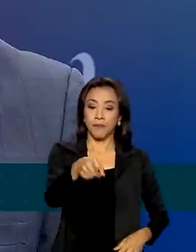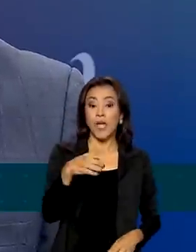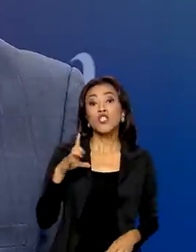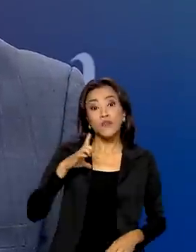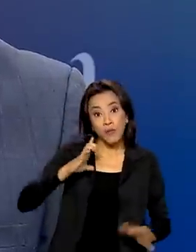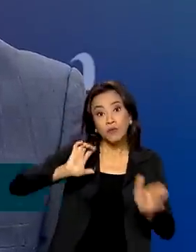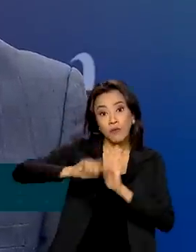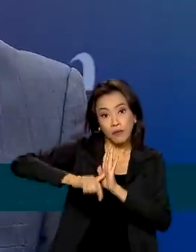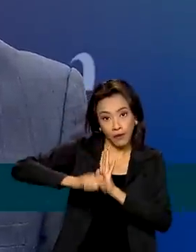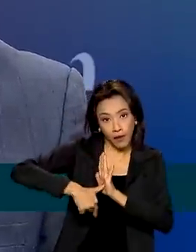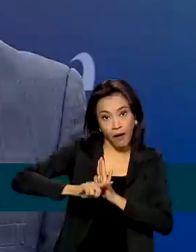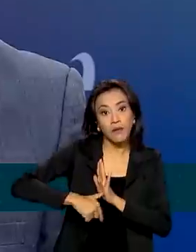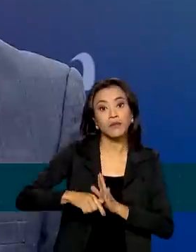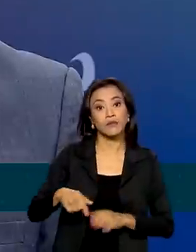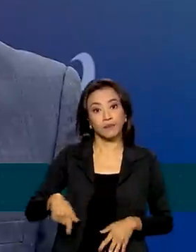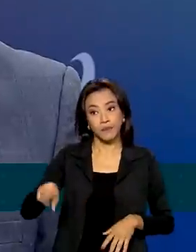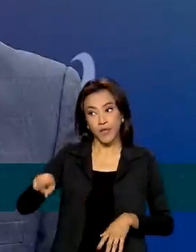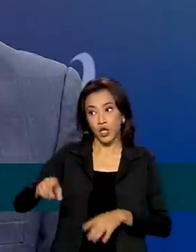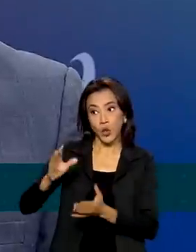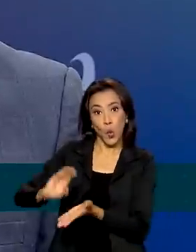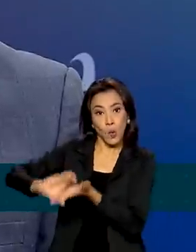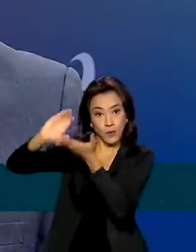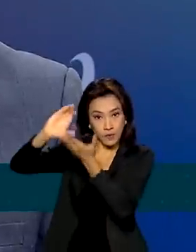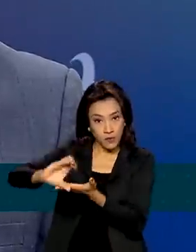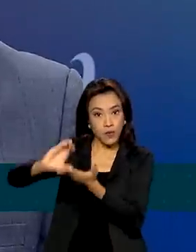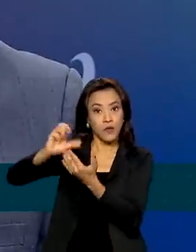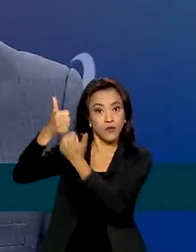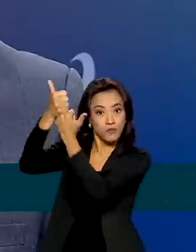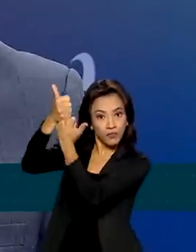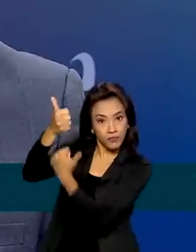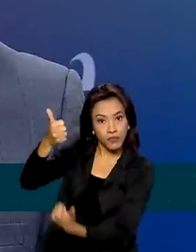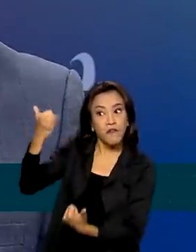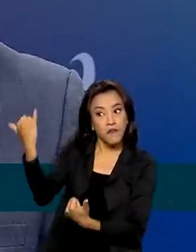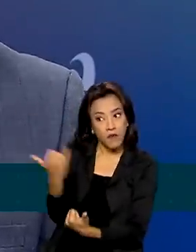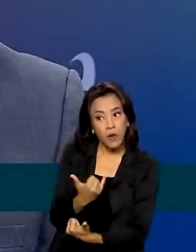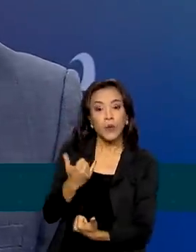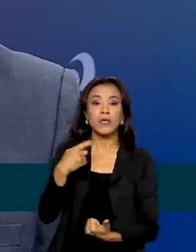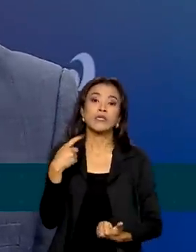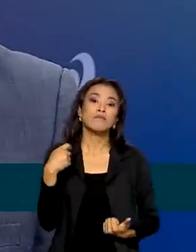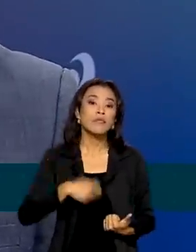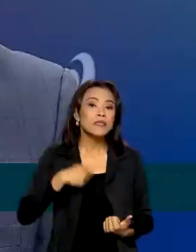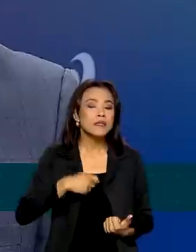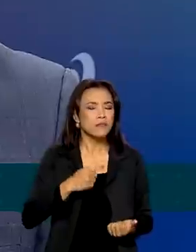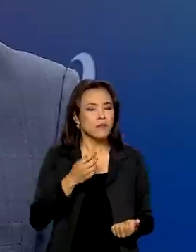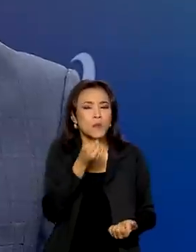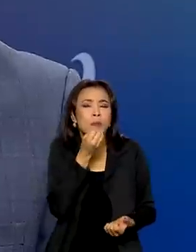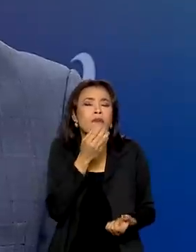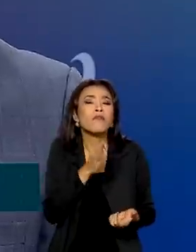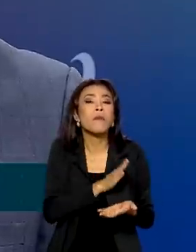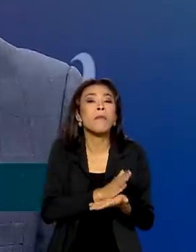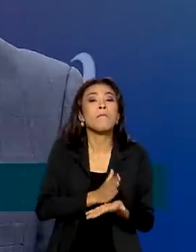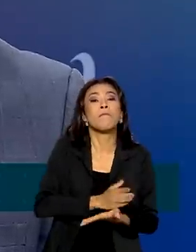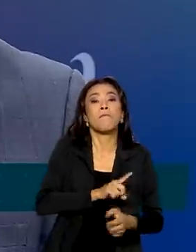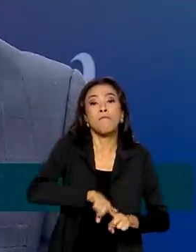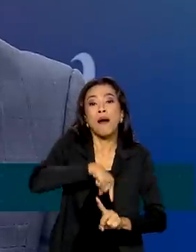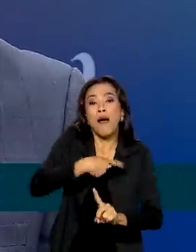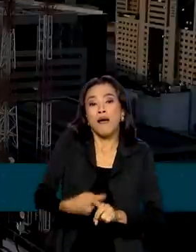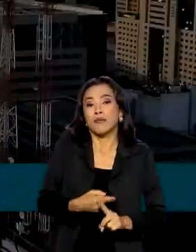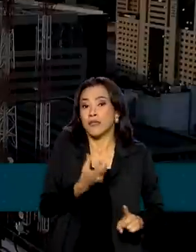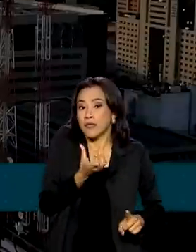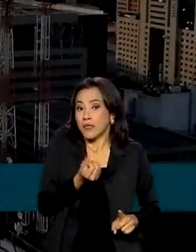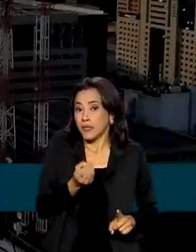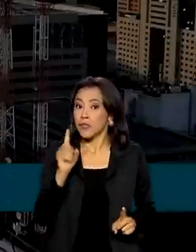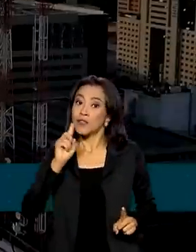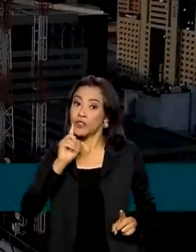sinalizado ao Conselho Diretor, que possibilitou aí, era uma cláusula edital, permitir mais 60 dias para que tudo esteja adequado.